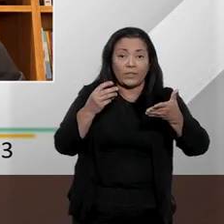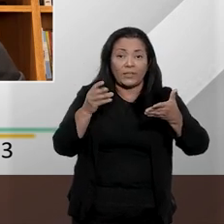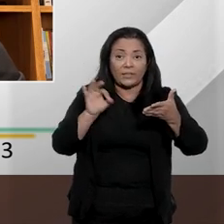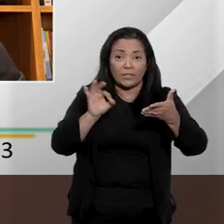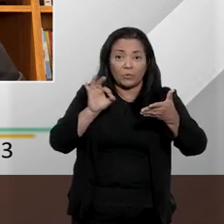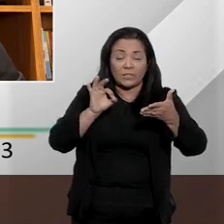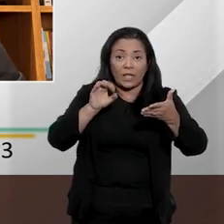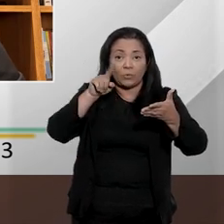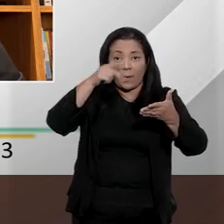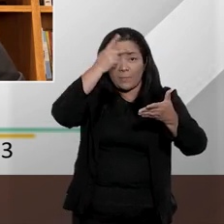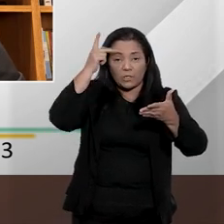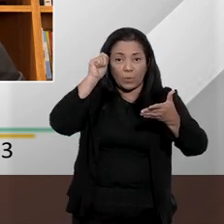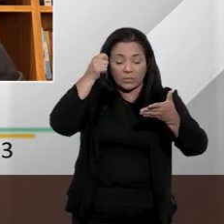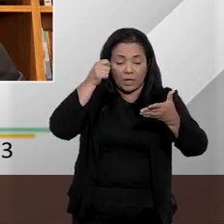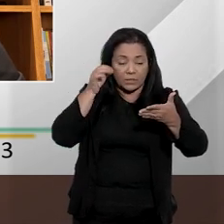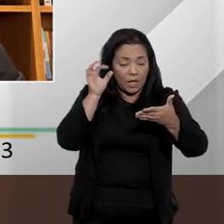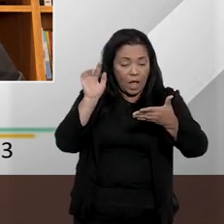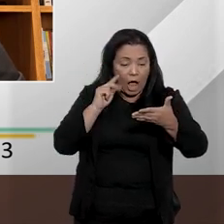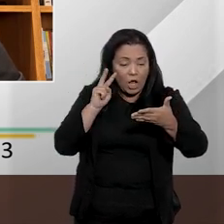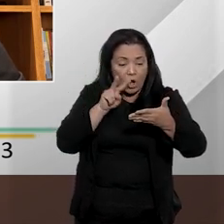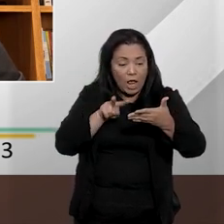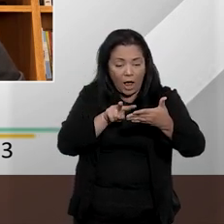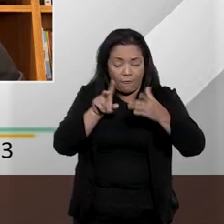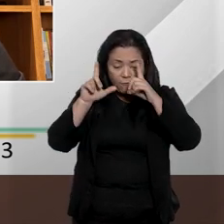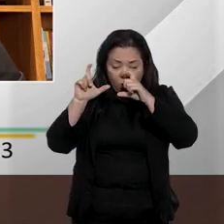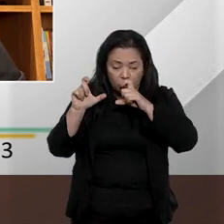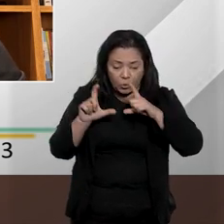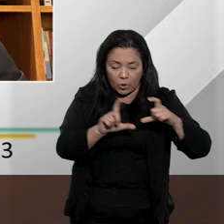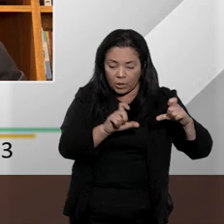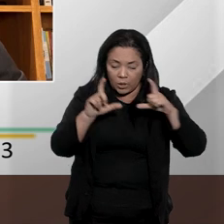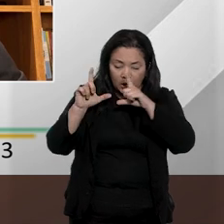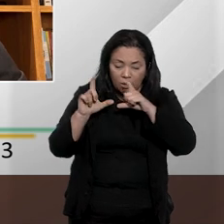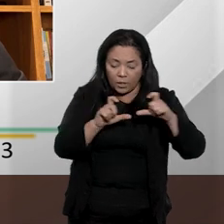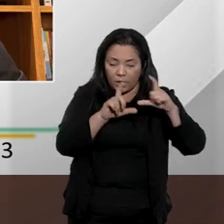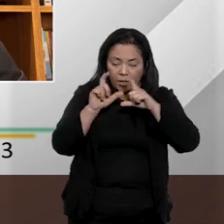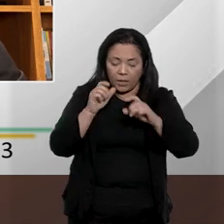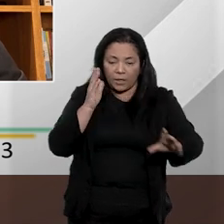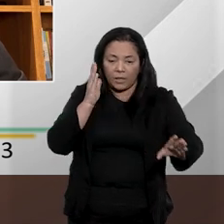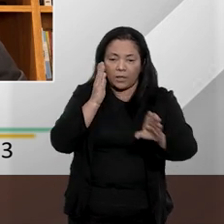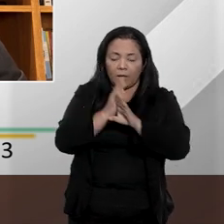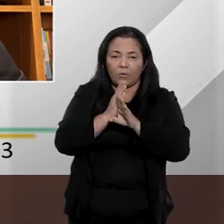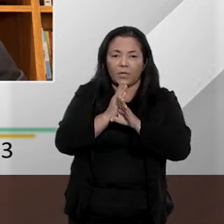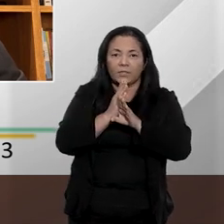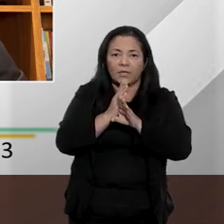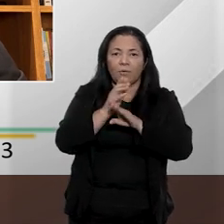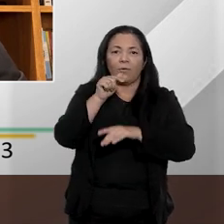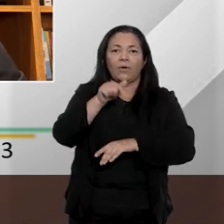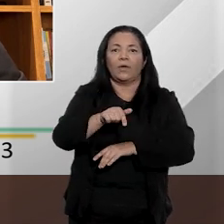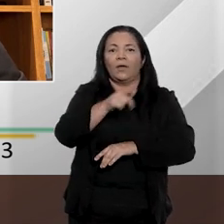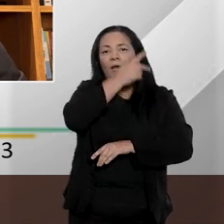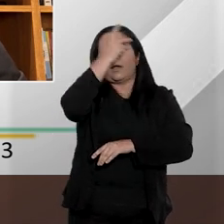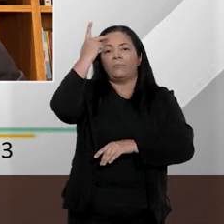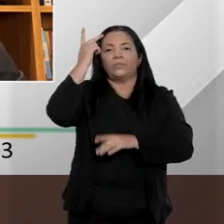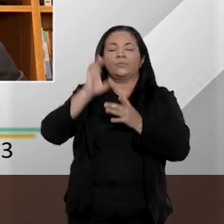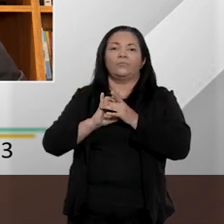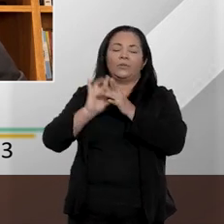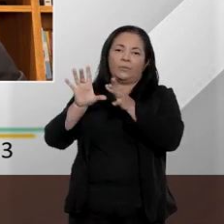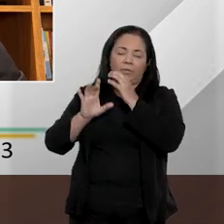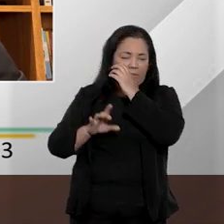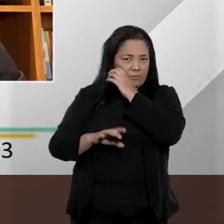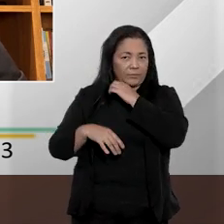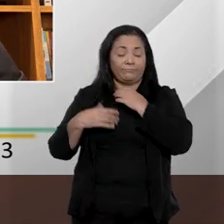negras. E, falando nisso, o STJ vem traçando aí entendimentos que vão de encontro a esse problema do